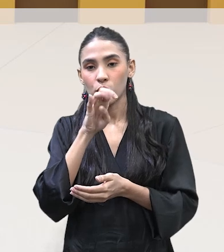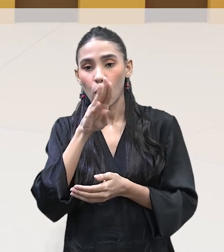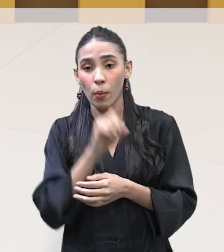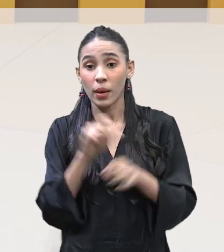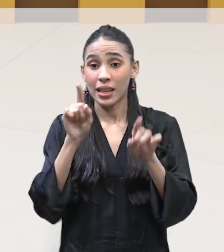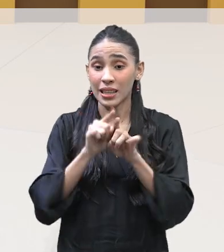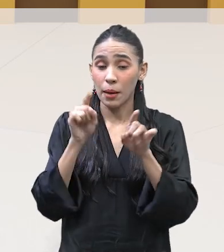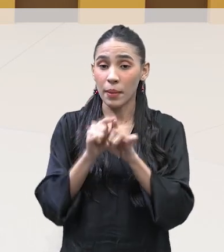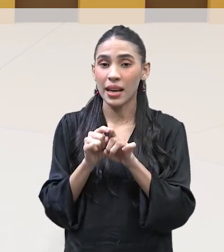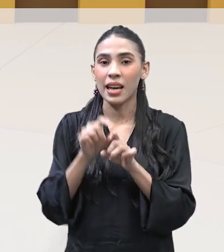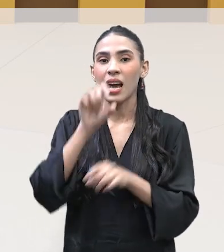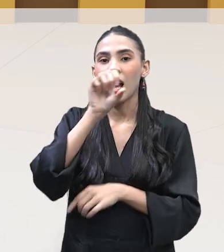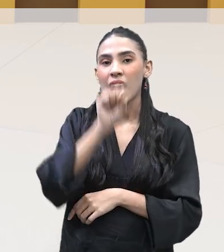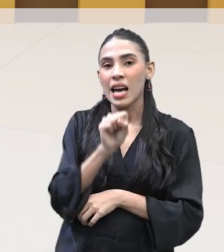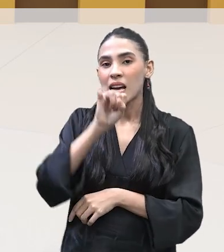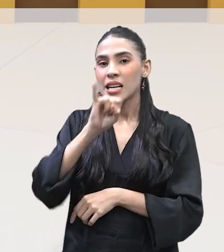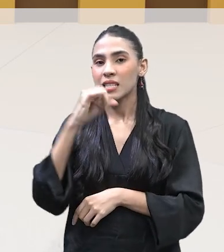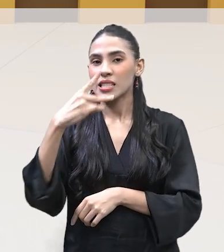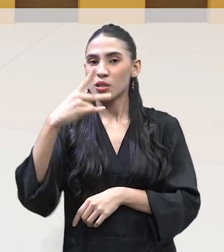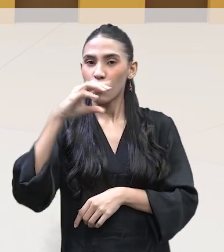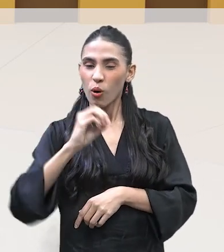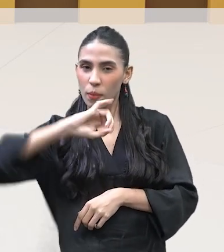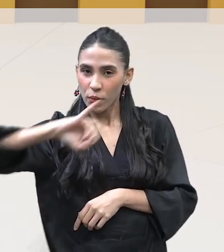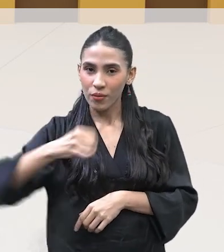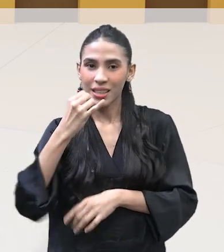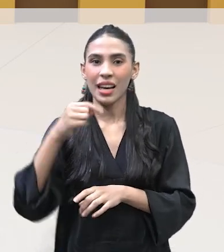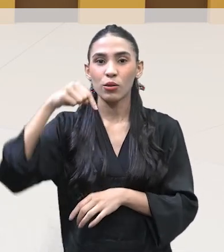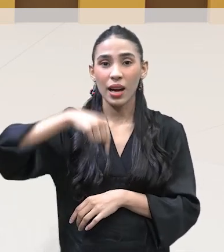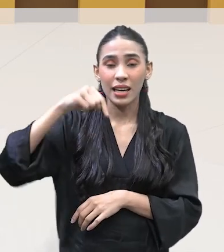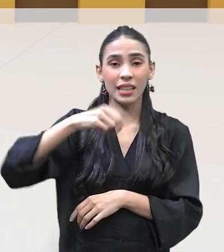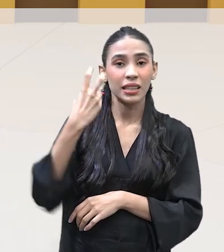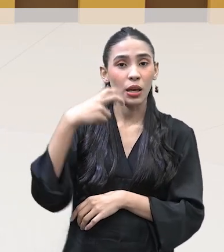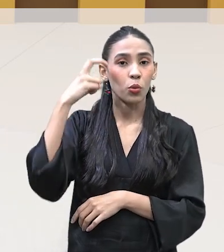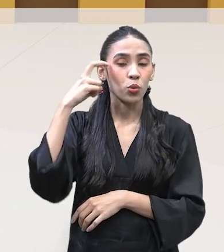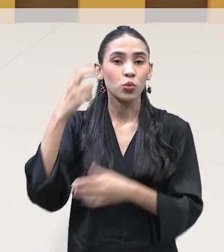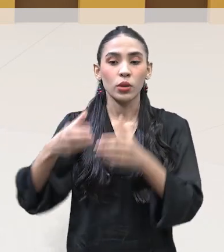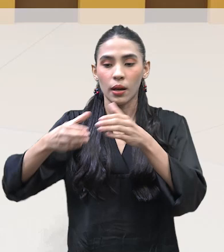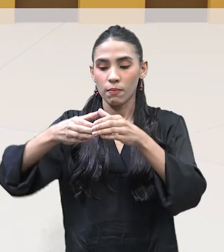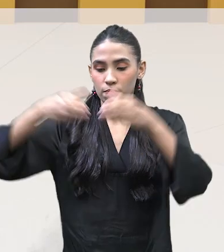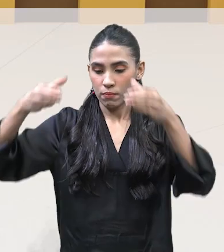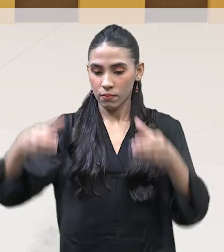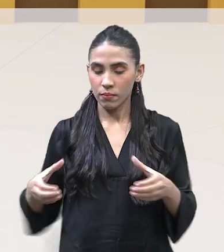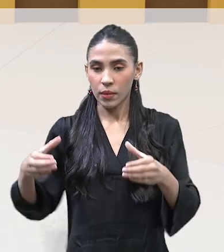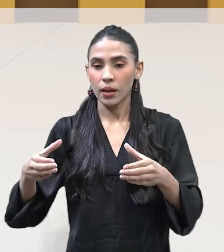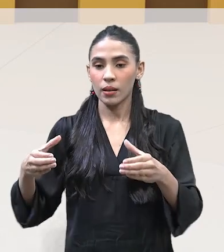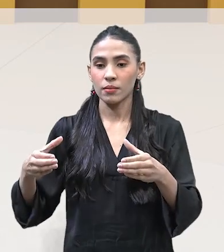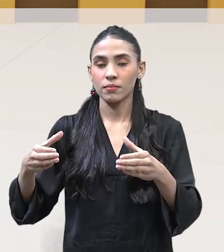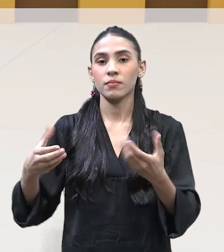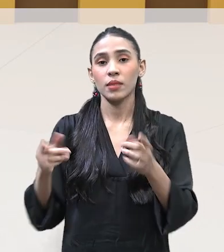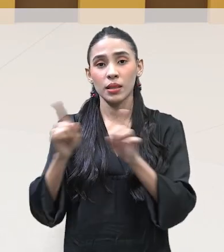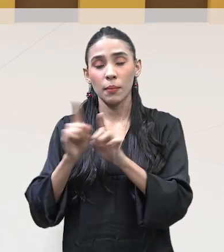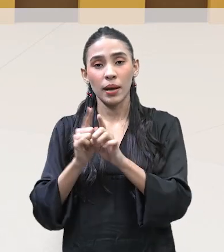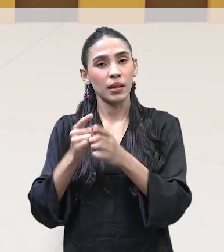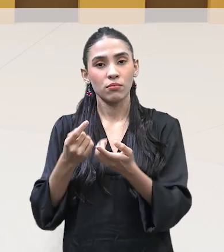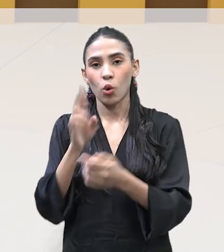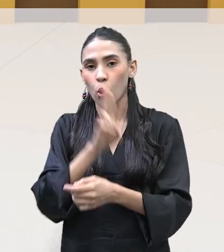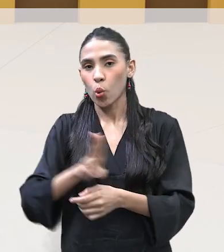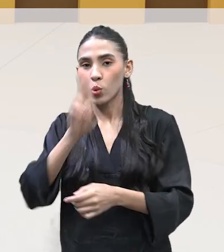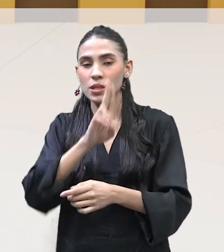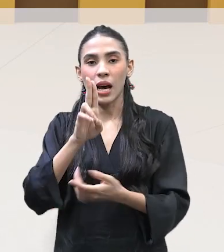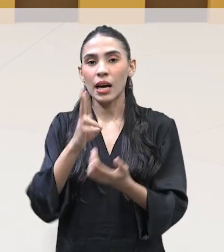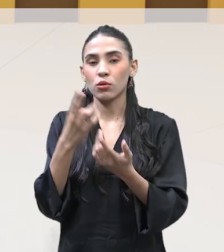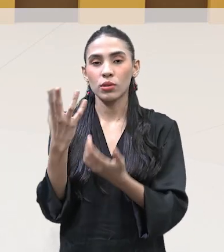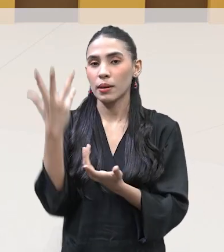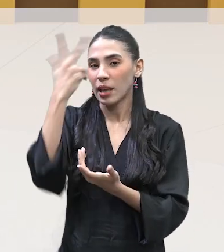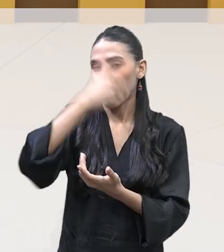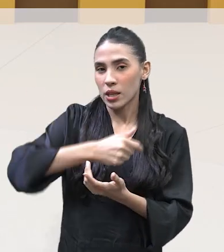cipós, que também são aproveitados muito na nossa cultura de armazenar e até utilizado o quê? Para decoração. Artesanato